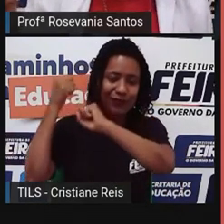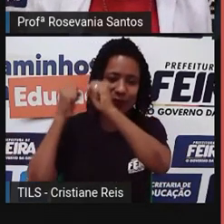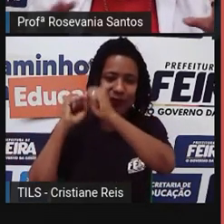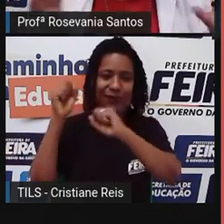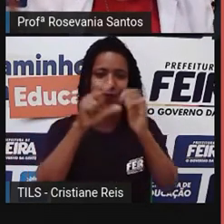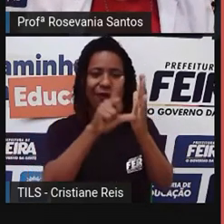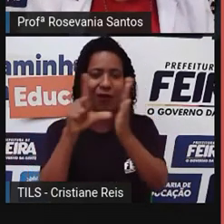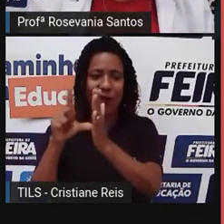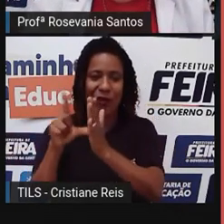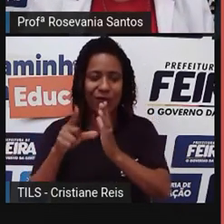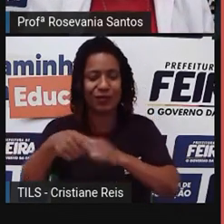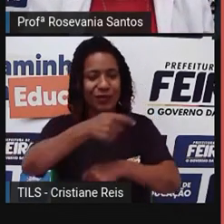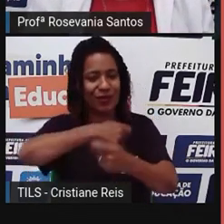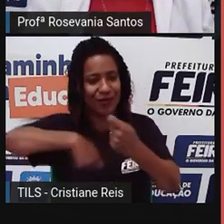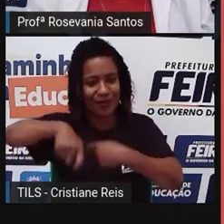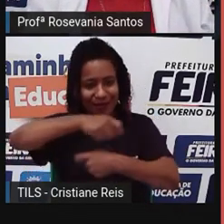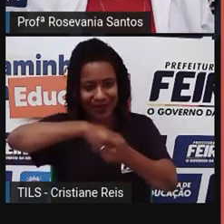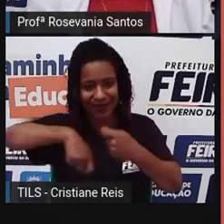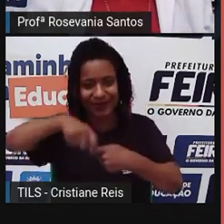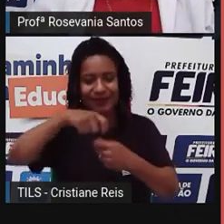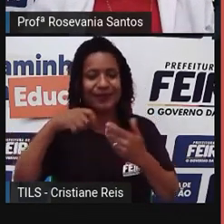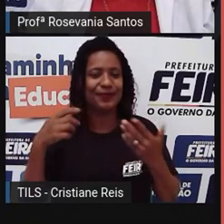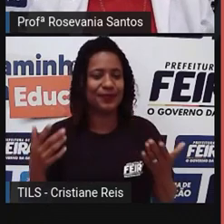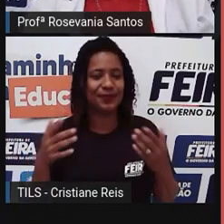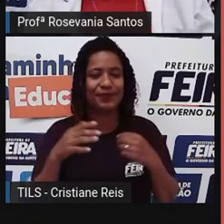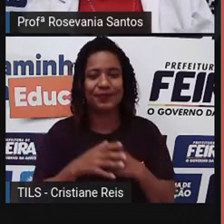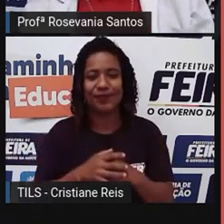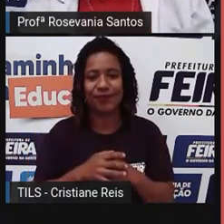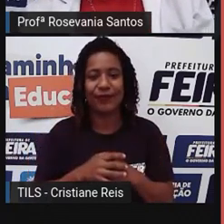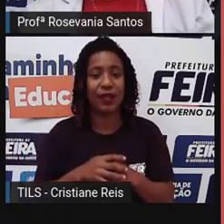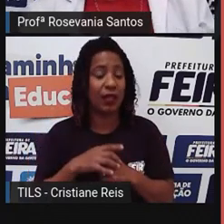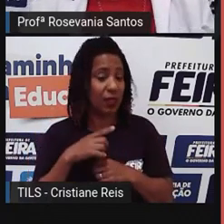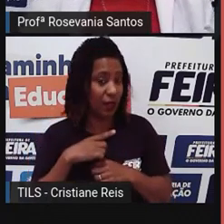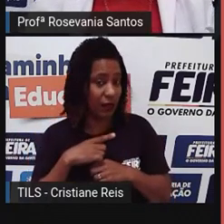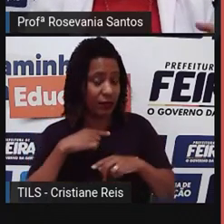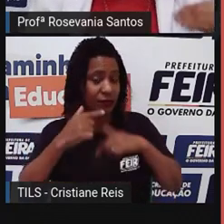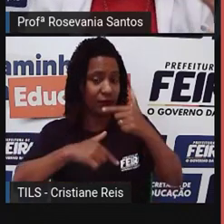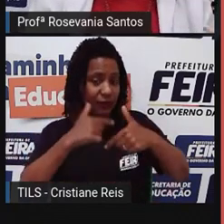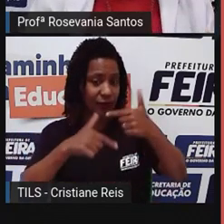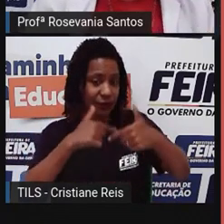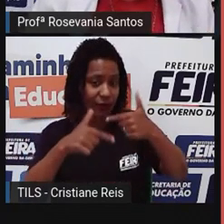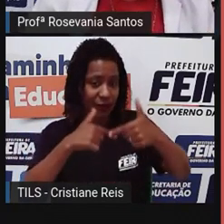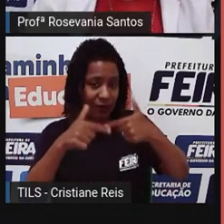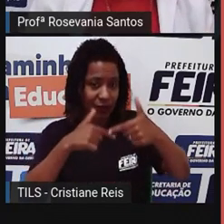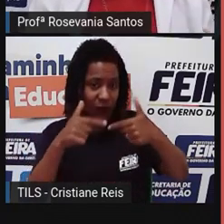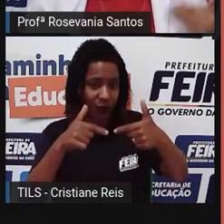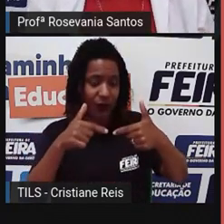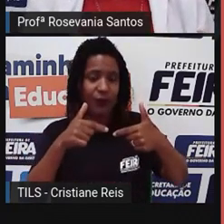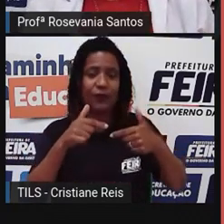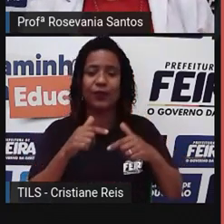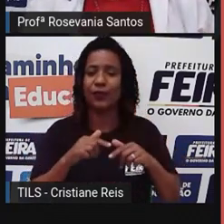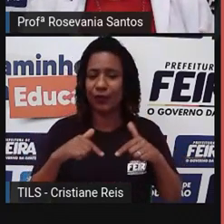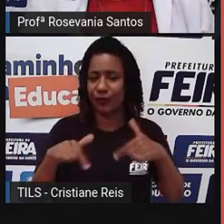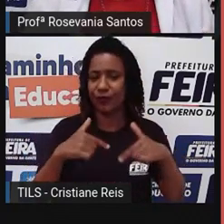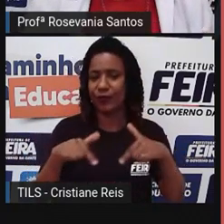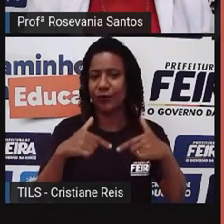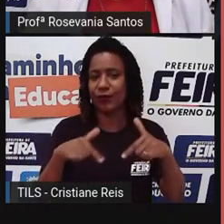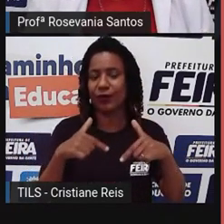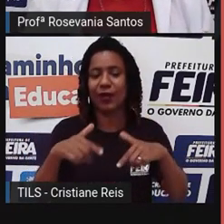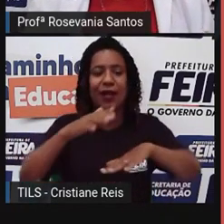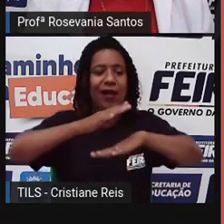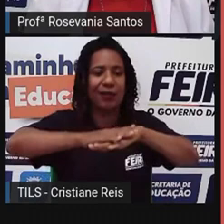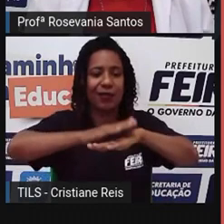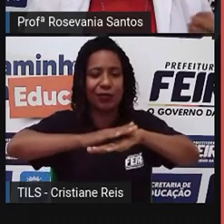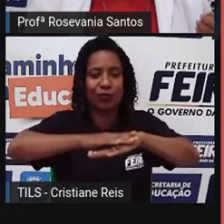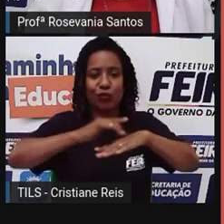lojas, do comércio de modo geral, né? E eu tenho o trabalhador, que não é dono disso, mas que vende sua mão de obra.